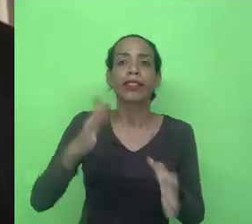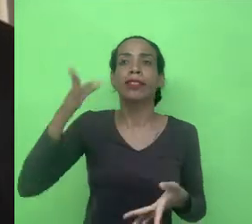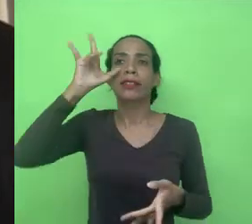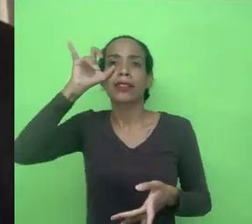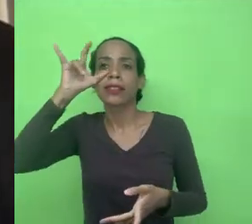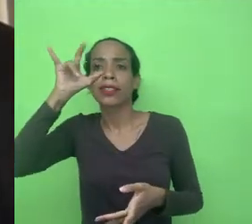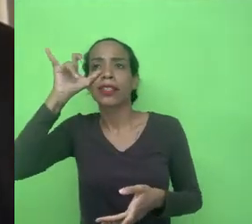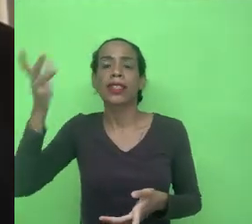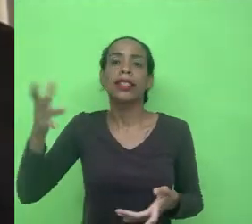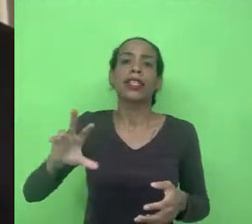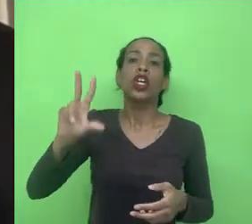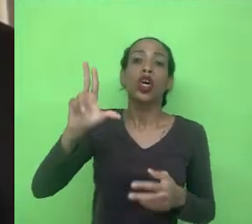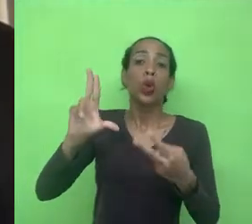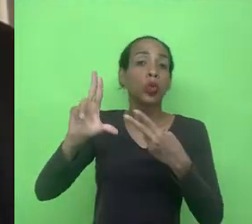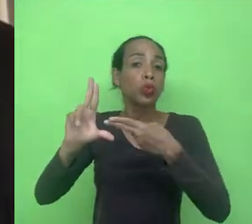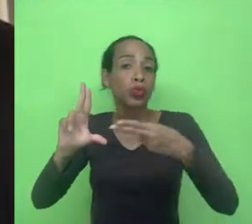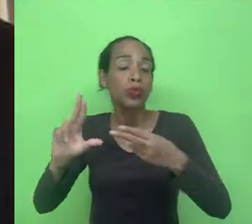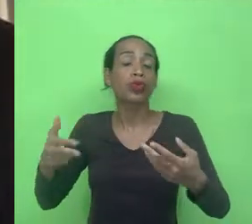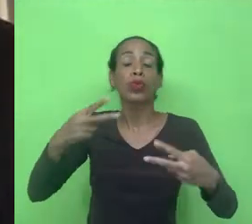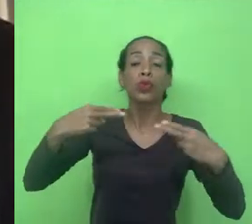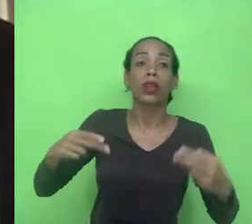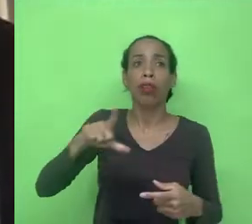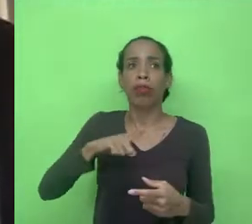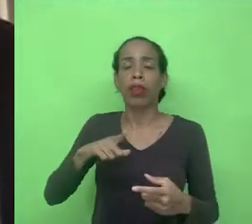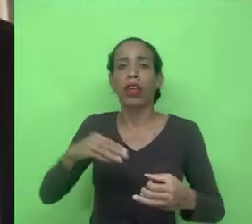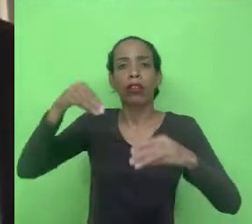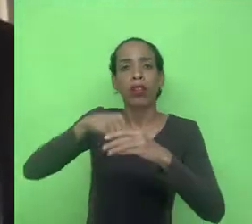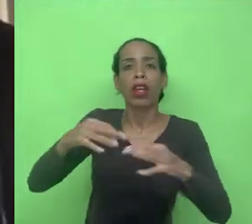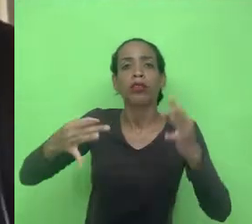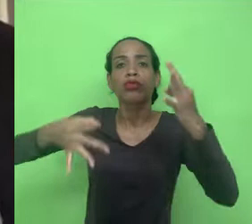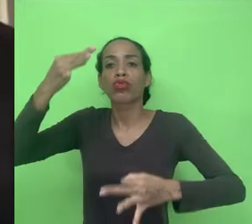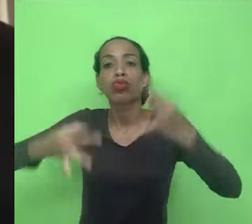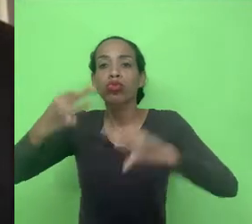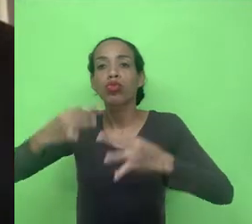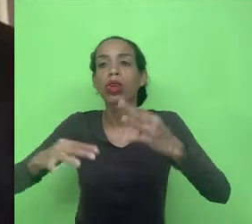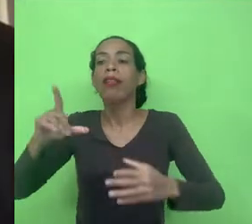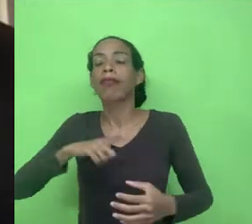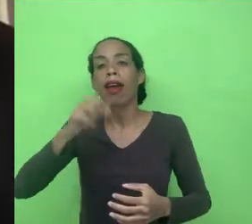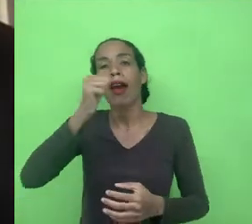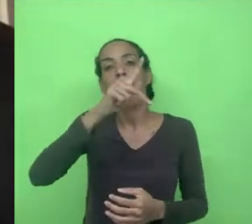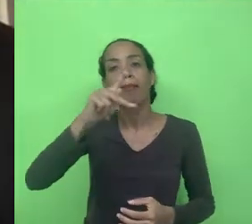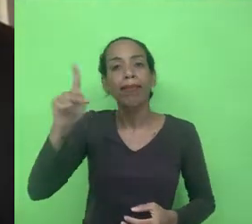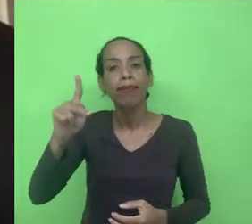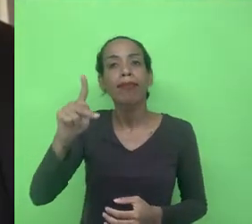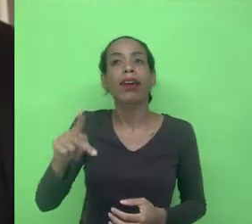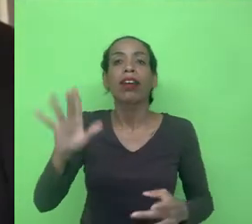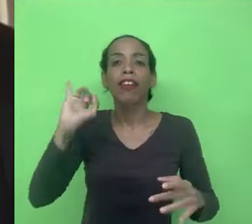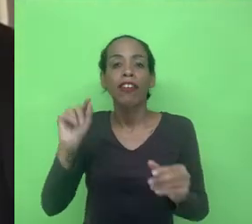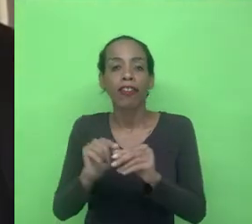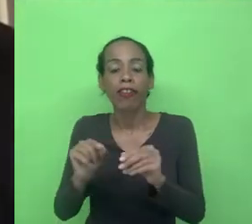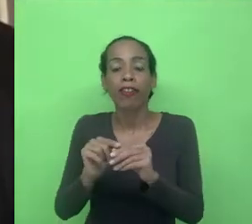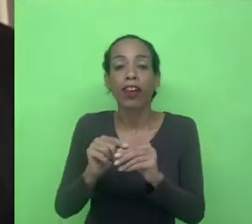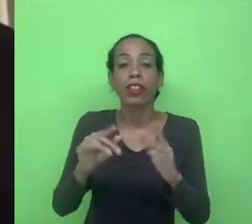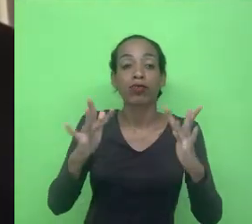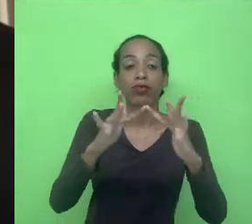O próprio Poder Judiciário hoje está sendo plataformizado, existem várias plataformas que estão fazendo a conexão entre o